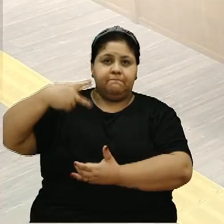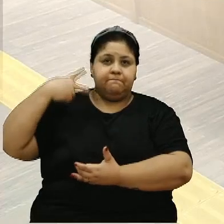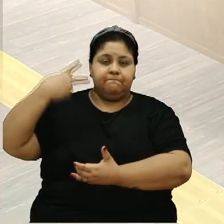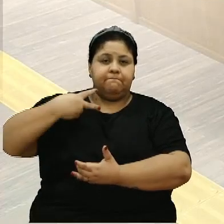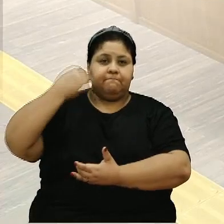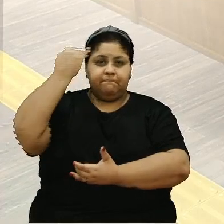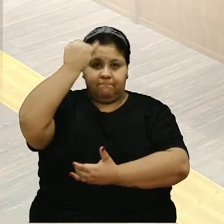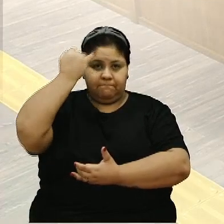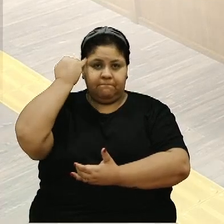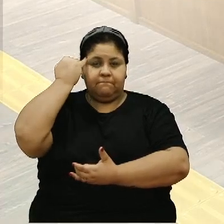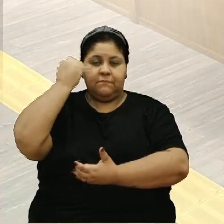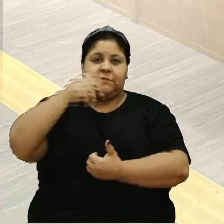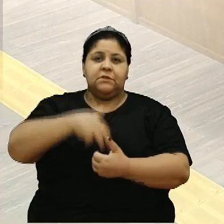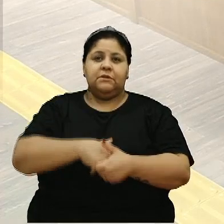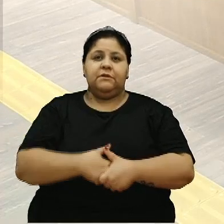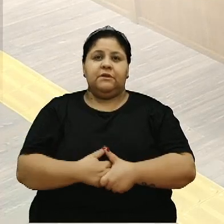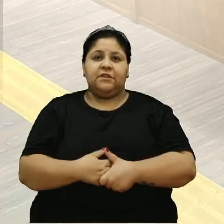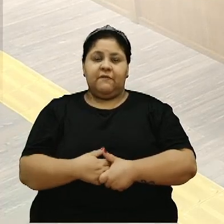Vereador Zé D'Ambrós.